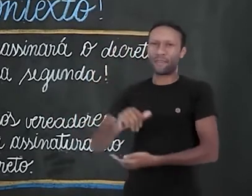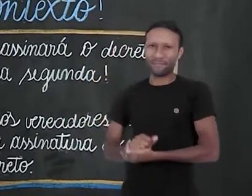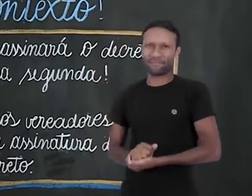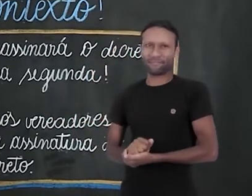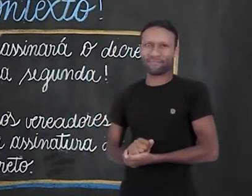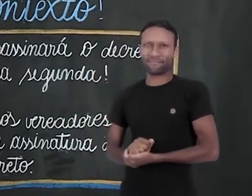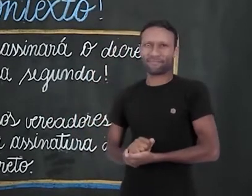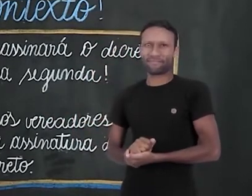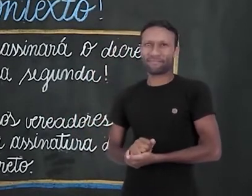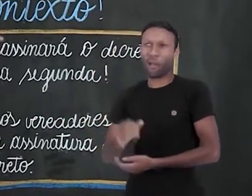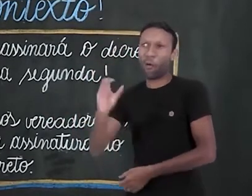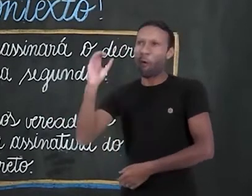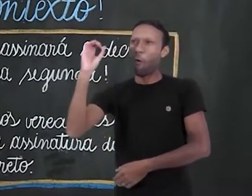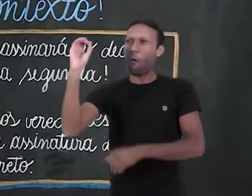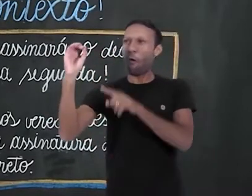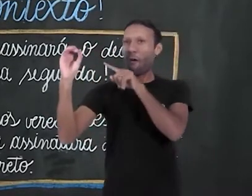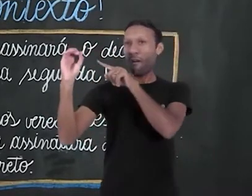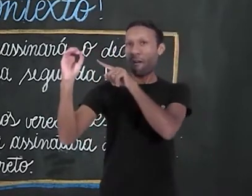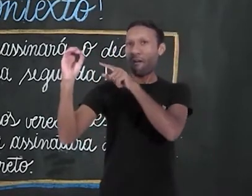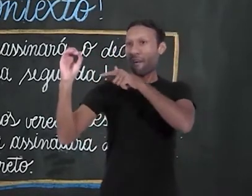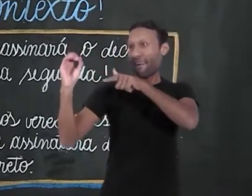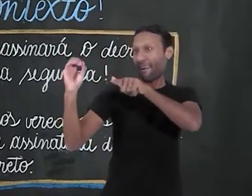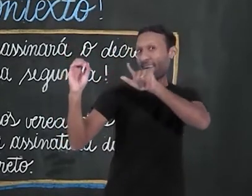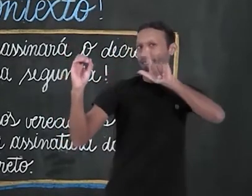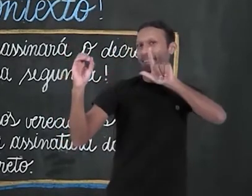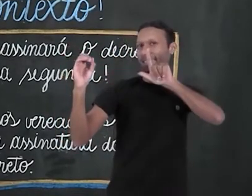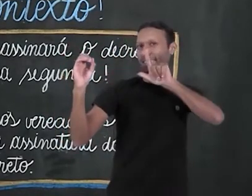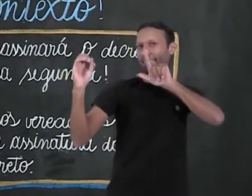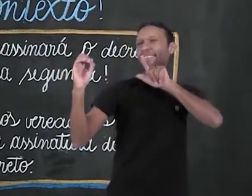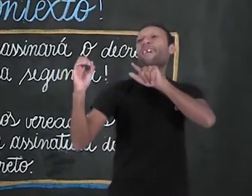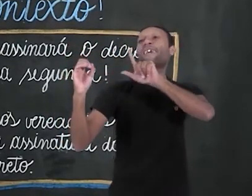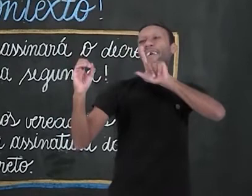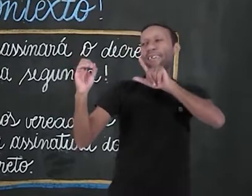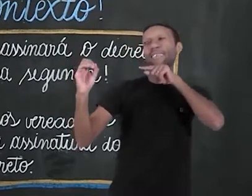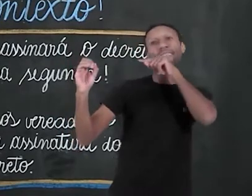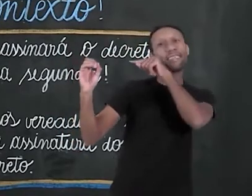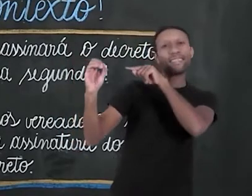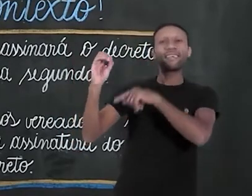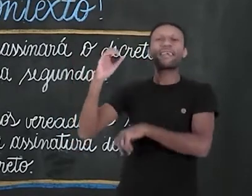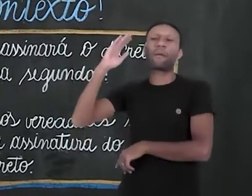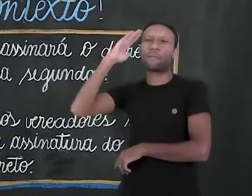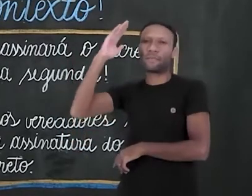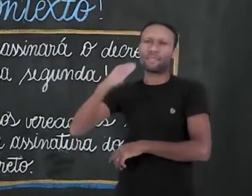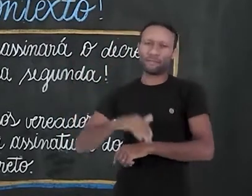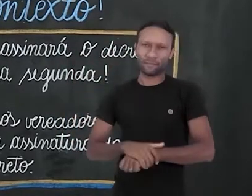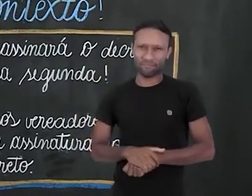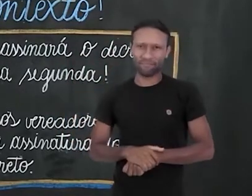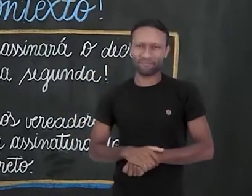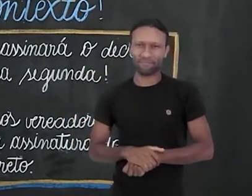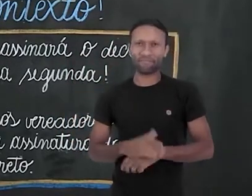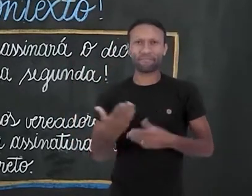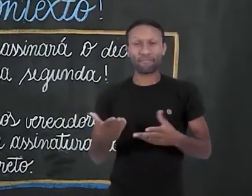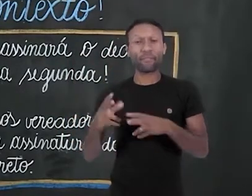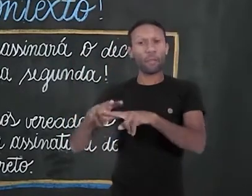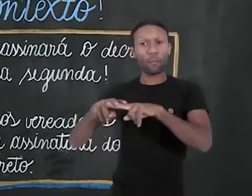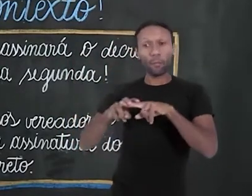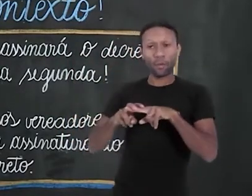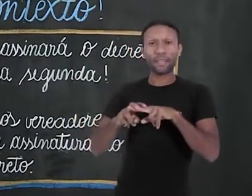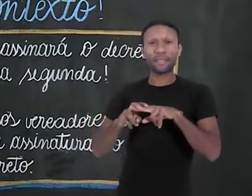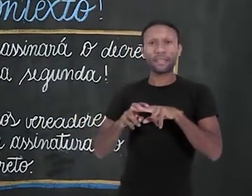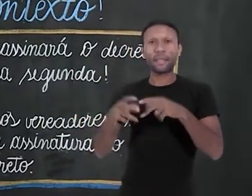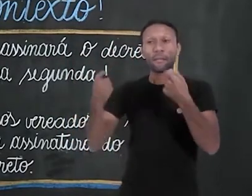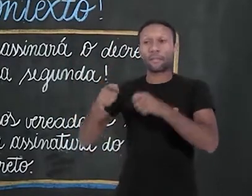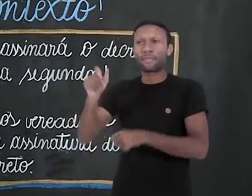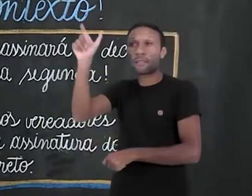aqui, que está sendo utilizado antes, e o núcleo, que é prefeito, que é a palavra principal, a informação mais relevante desse sujeito. Então, nesse caso, eu chamo de um